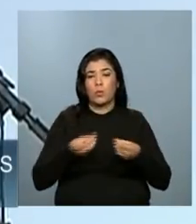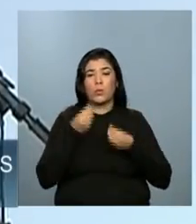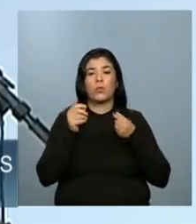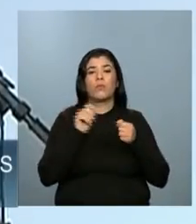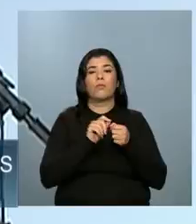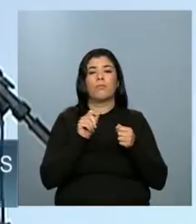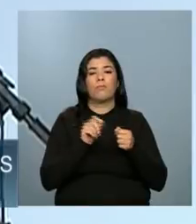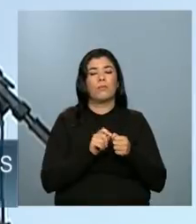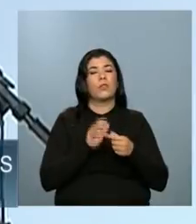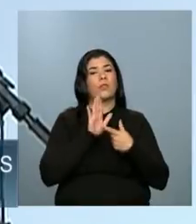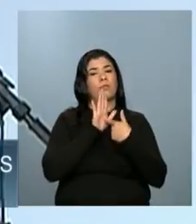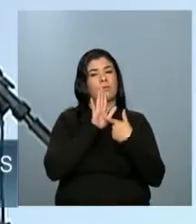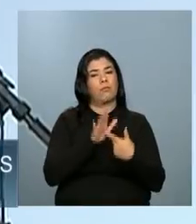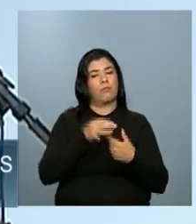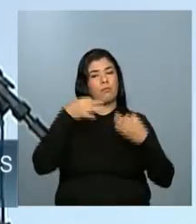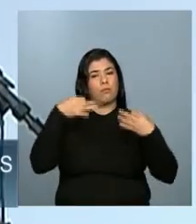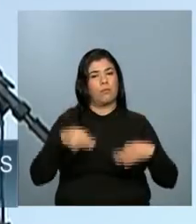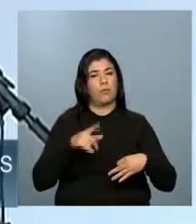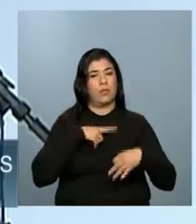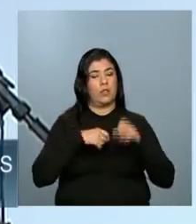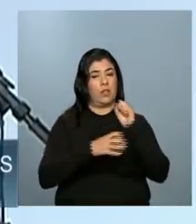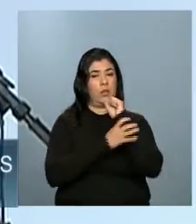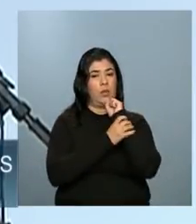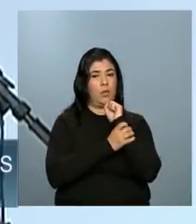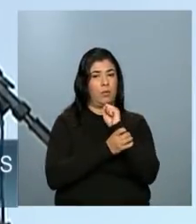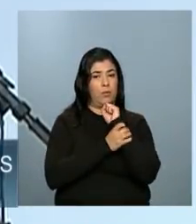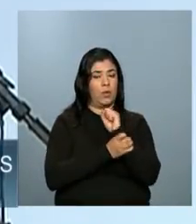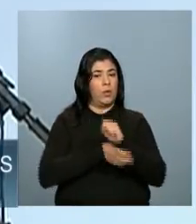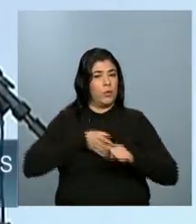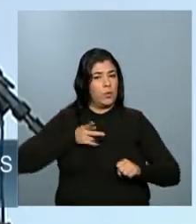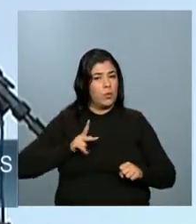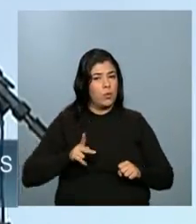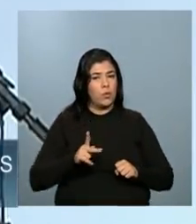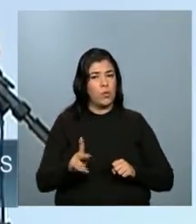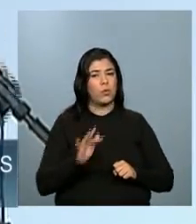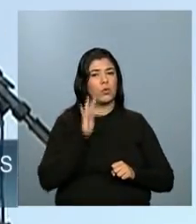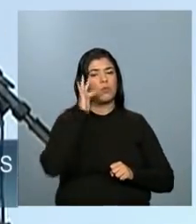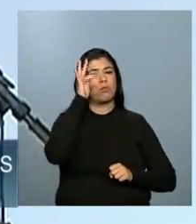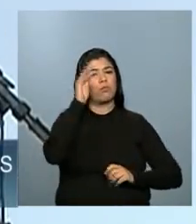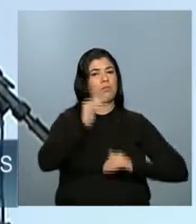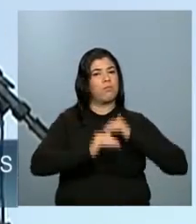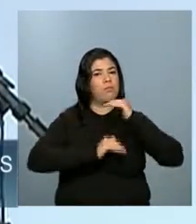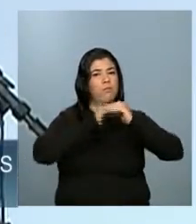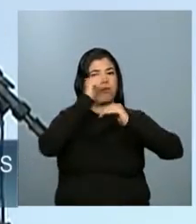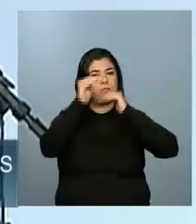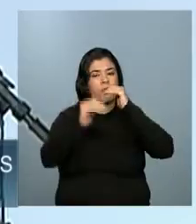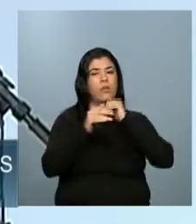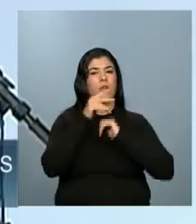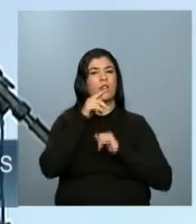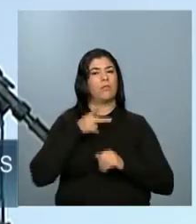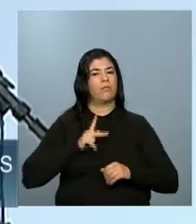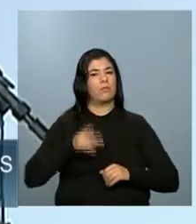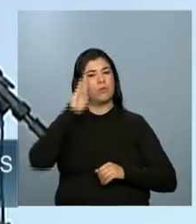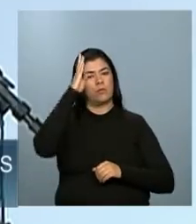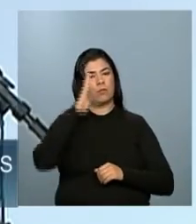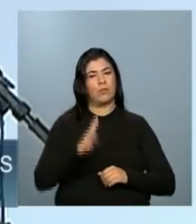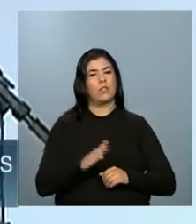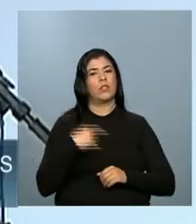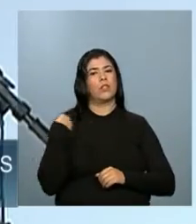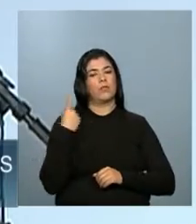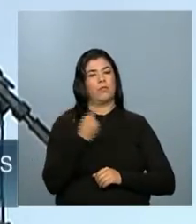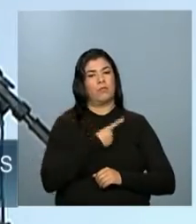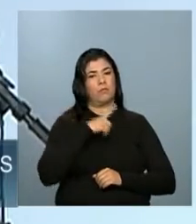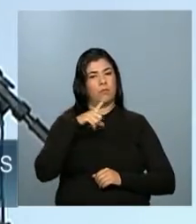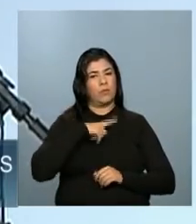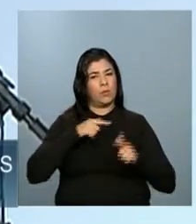fazê-lo para quê? Para garantir a caminhada rumo à prosperidade que já começou e vai continuar no Brasil. E nós